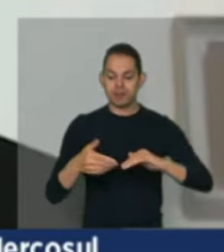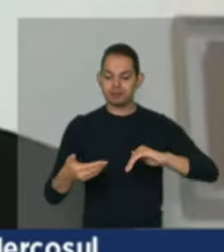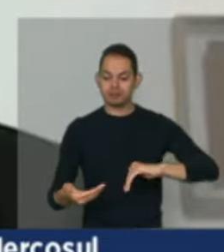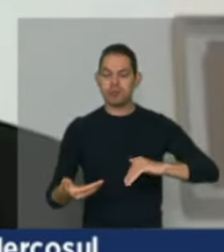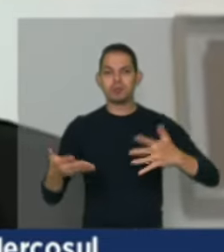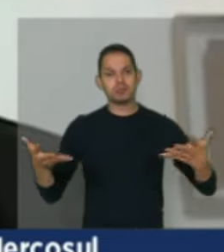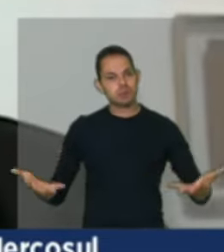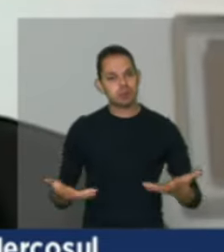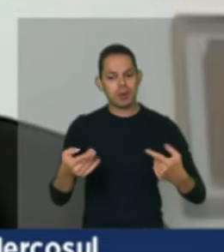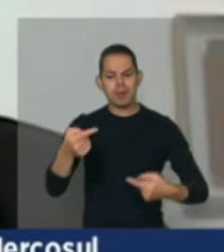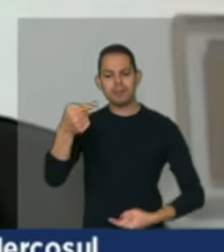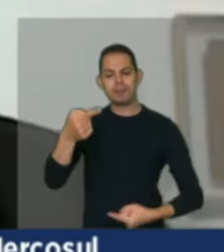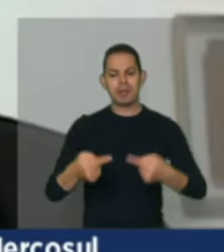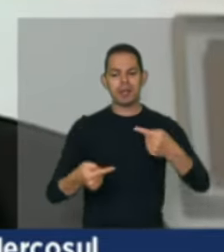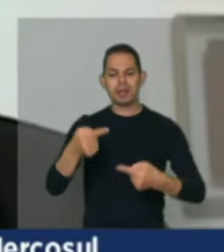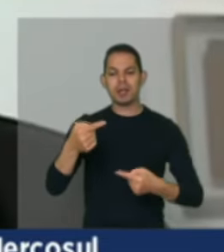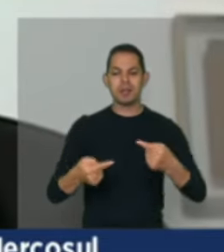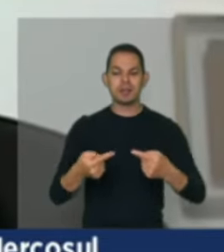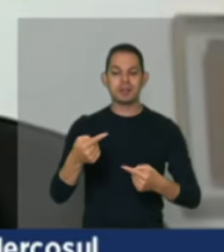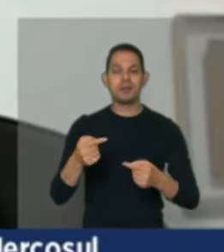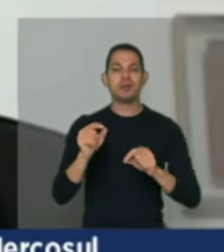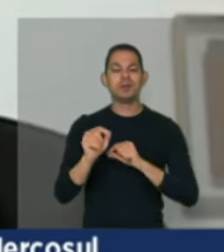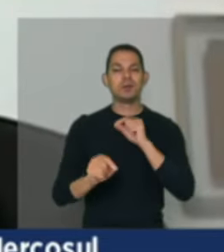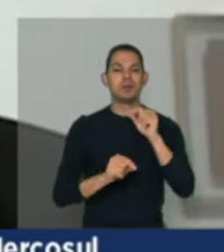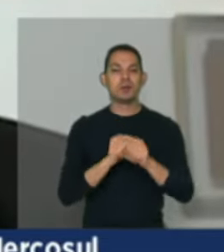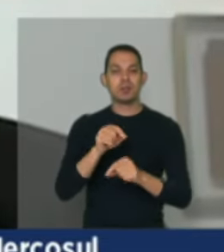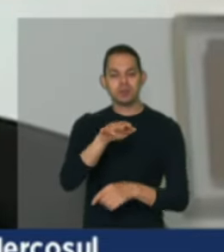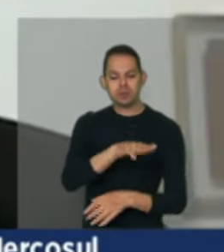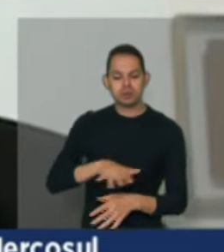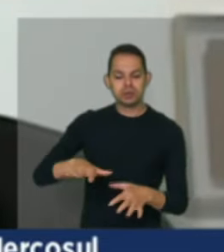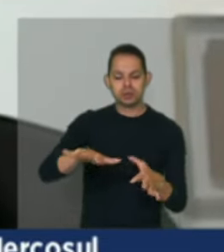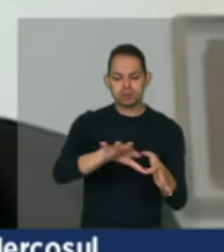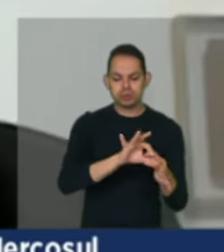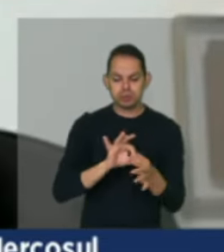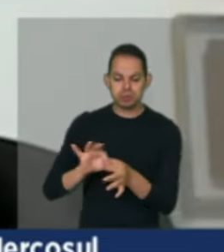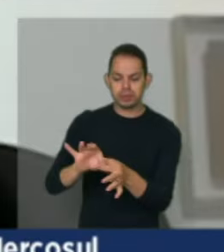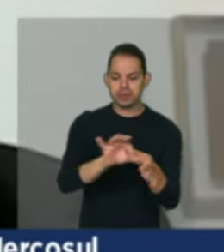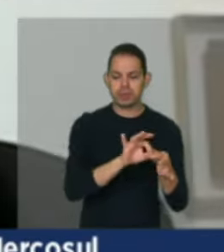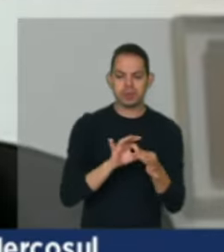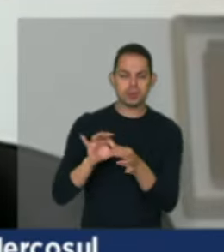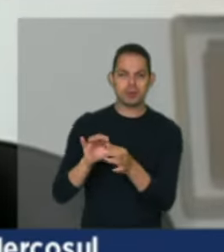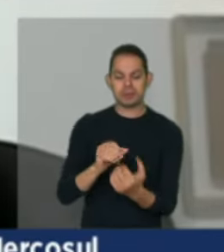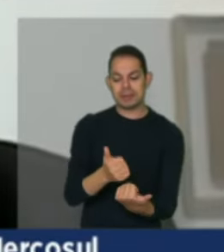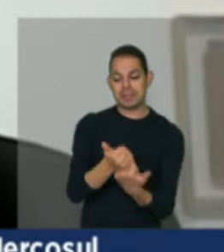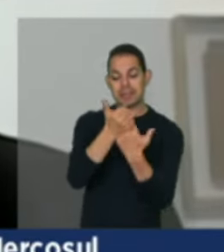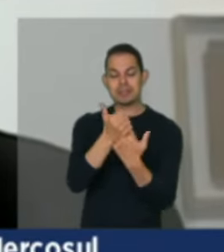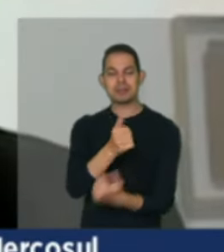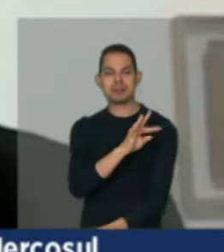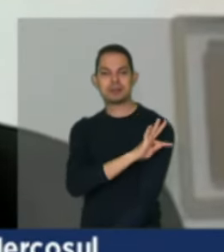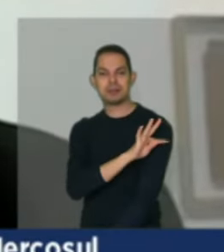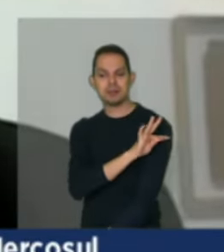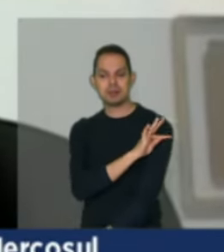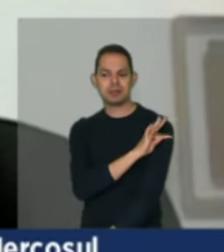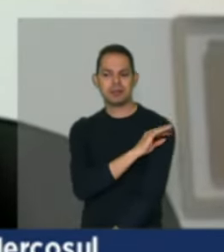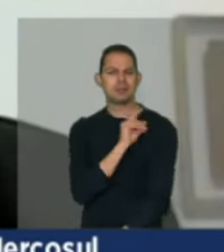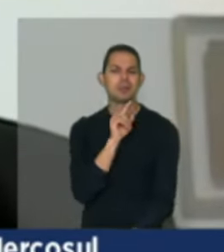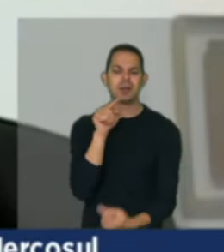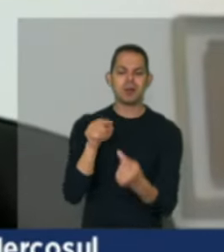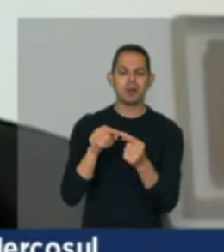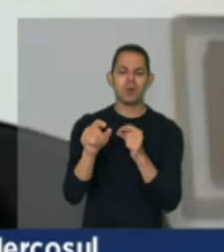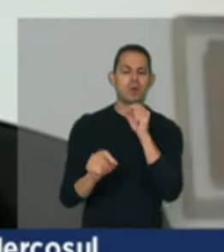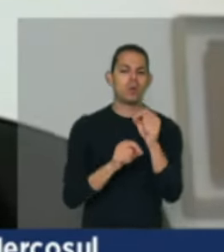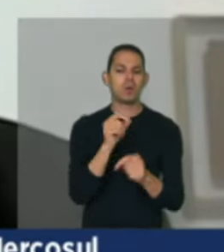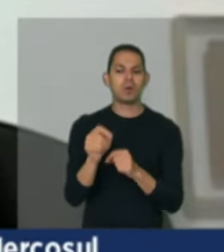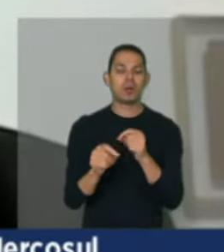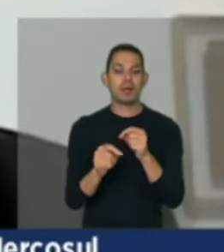da universalização da assistência técnica. É criarmos um SUS